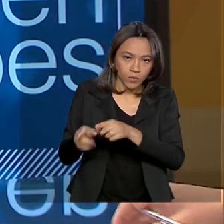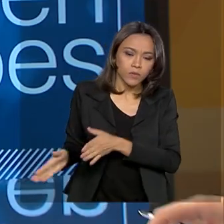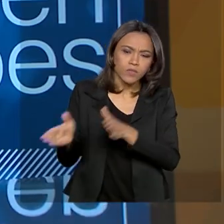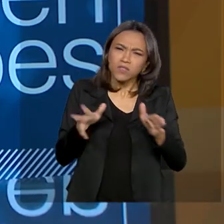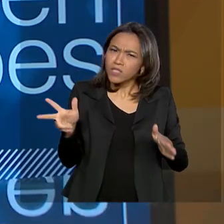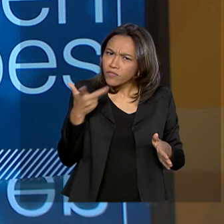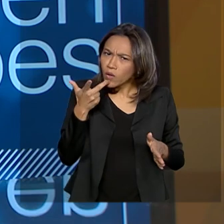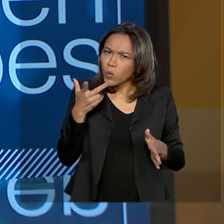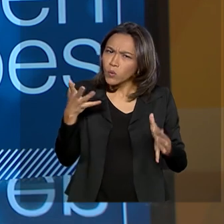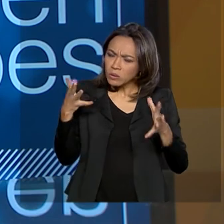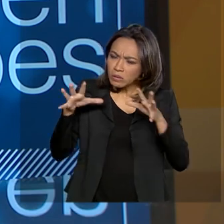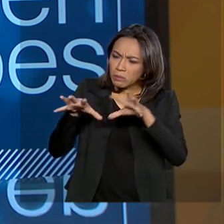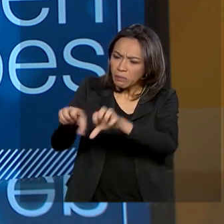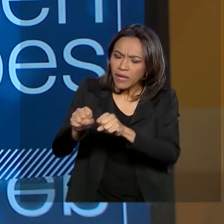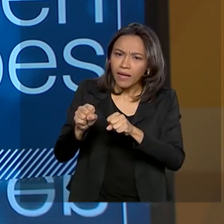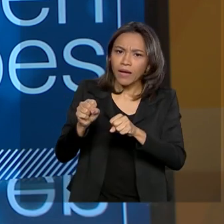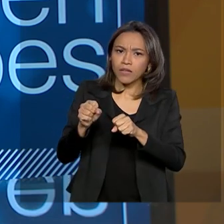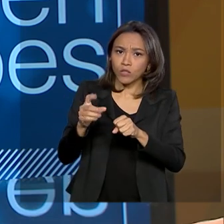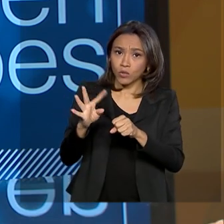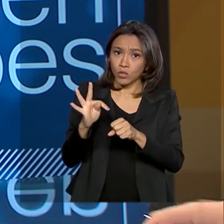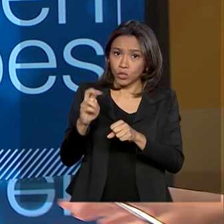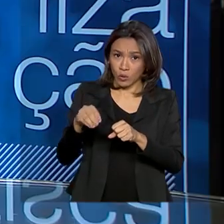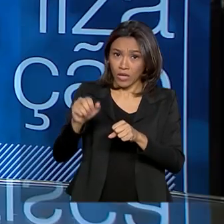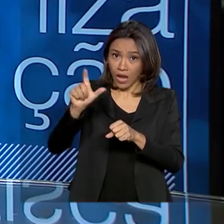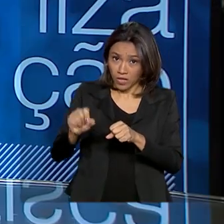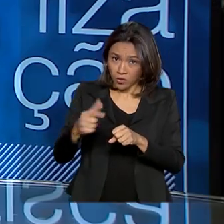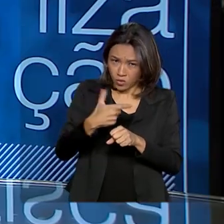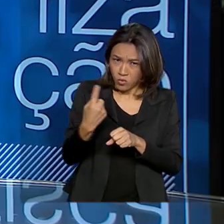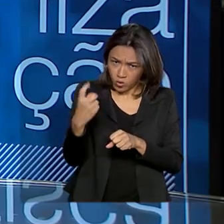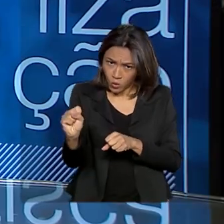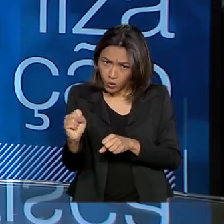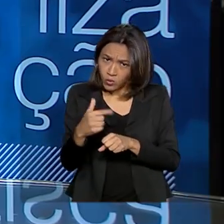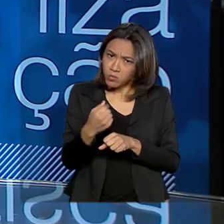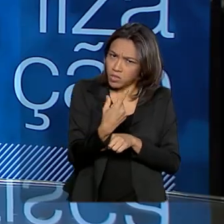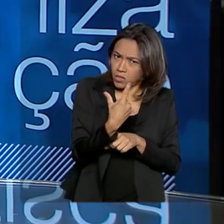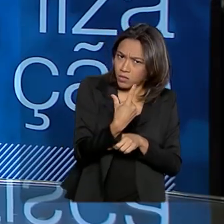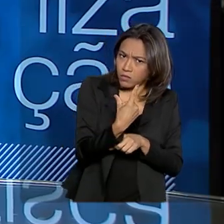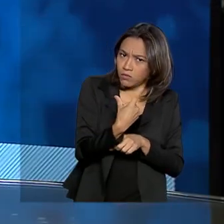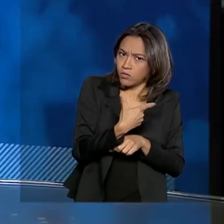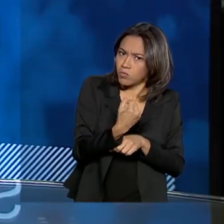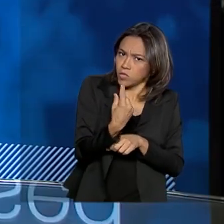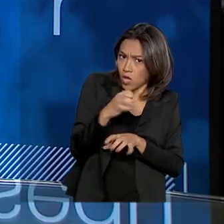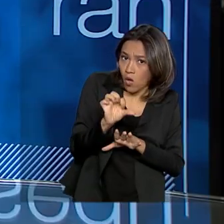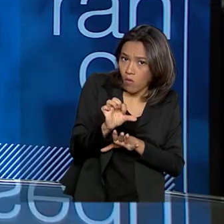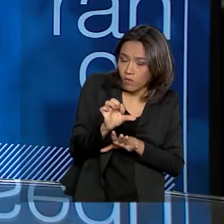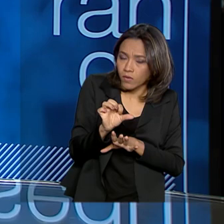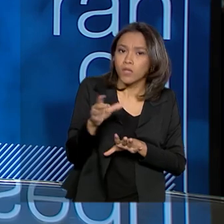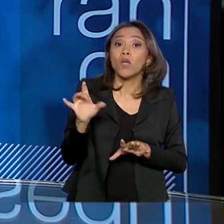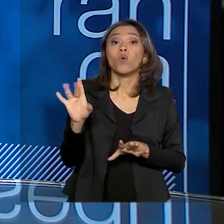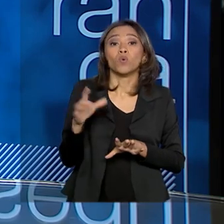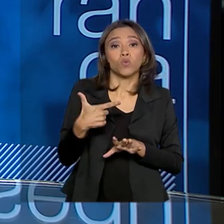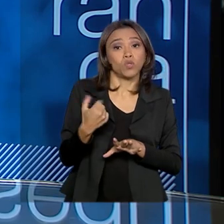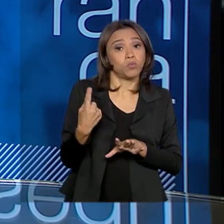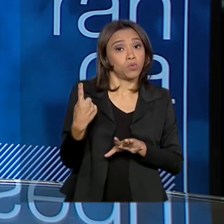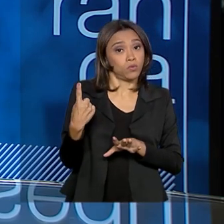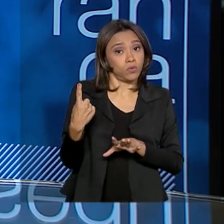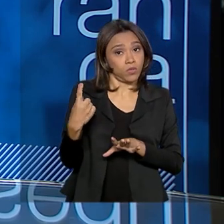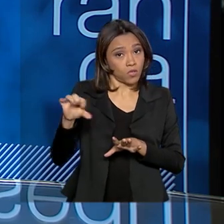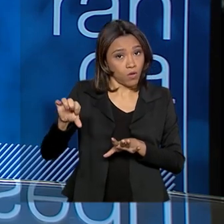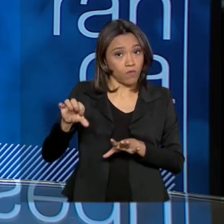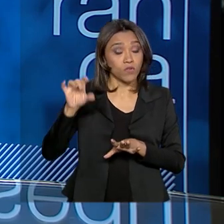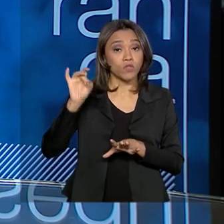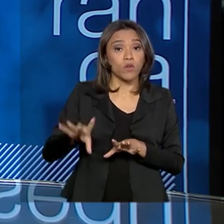toneladas apreendidas são de 2018 ou 2019? 2019, né, só de cocaína nós ampliamos 28